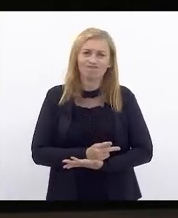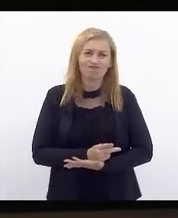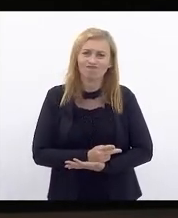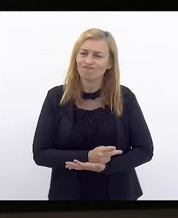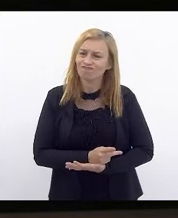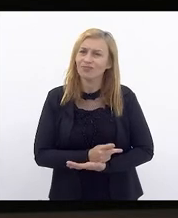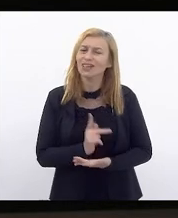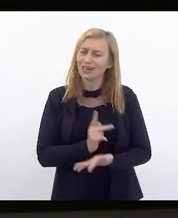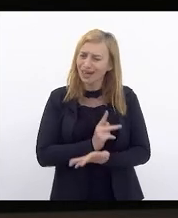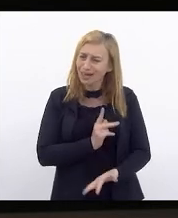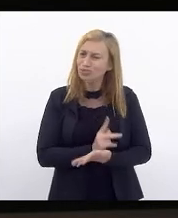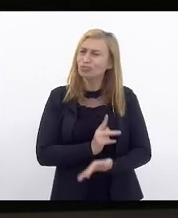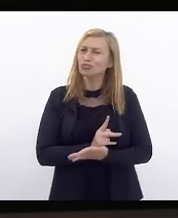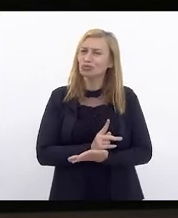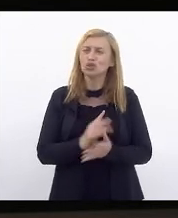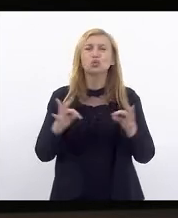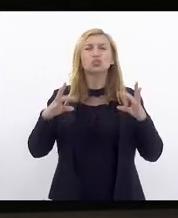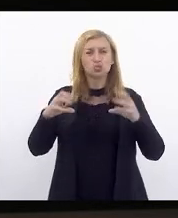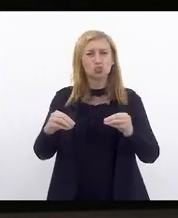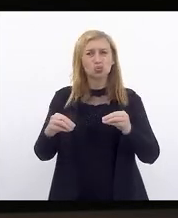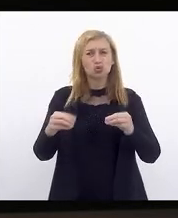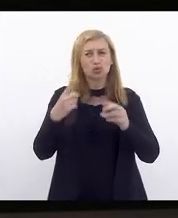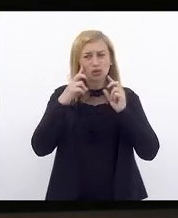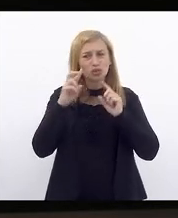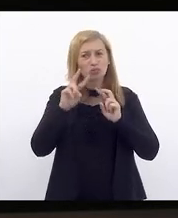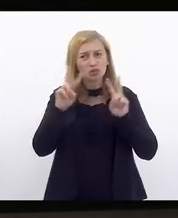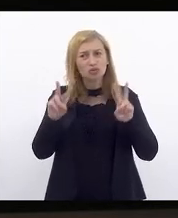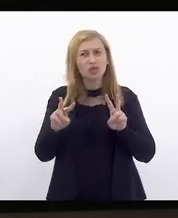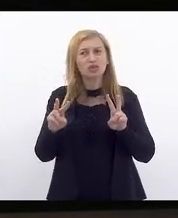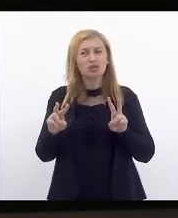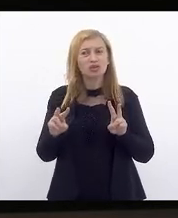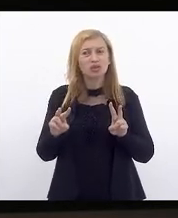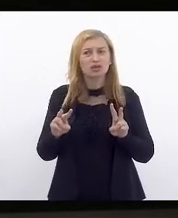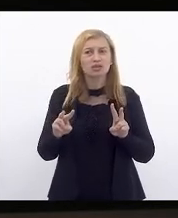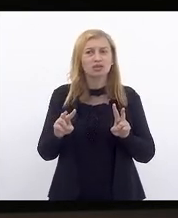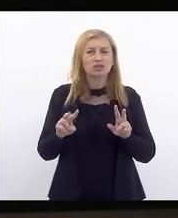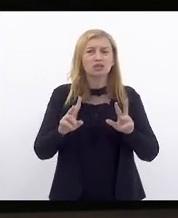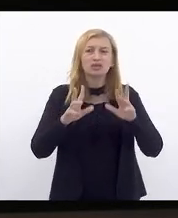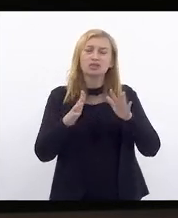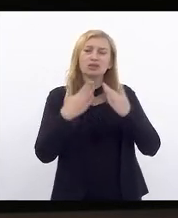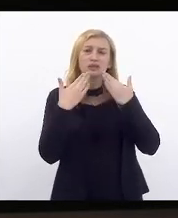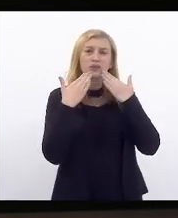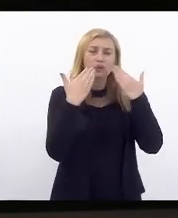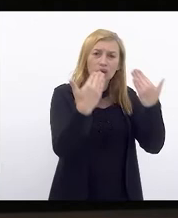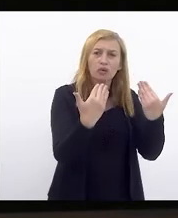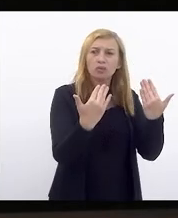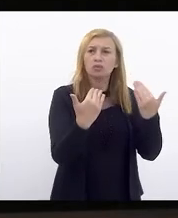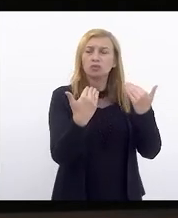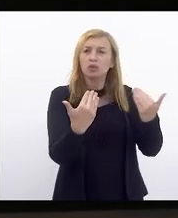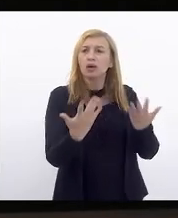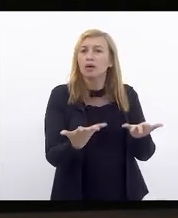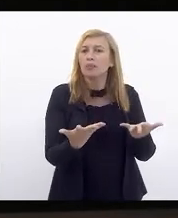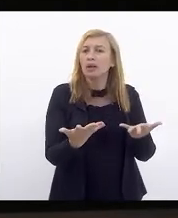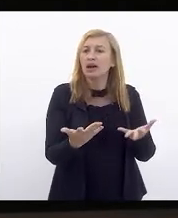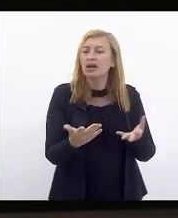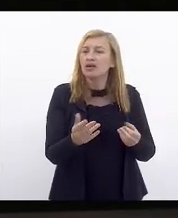descolado daquilo que a gente tem assistido nas audiências públicas para fazer